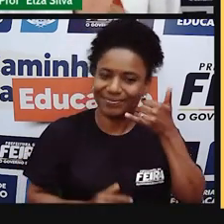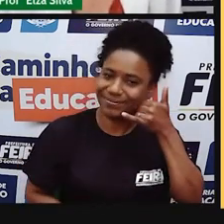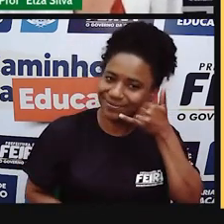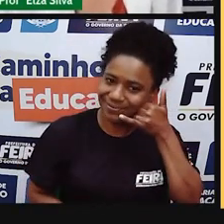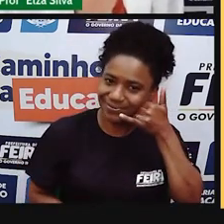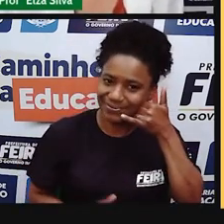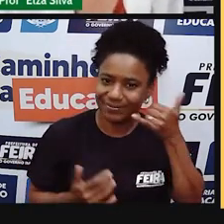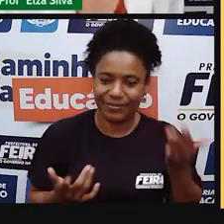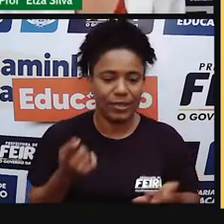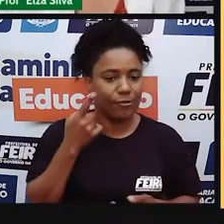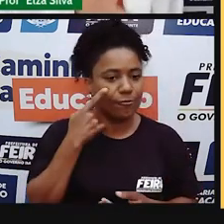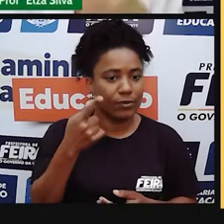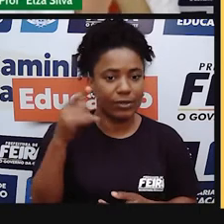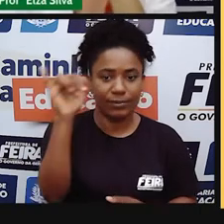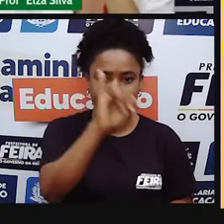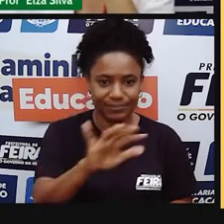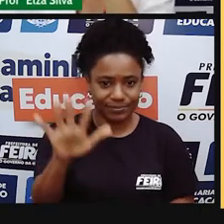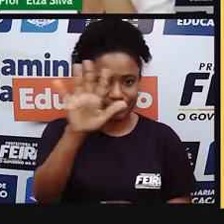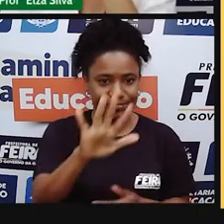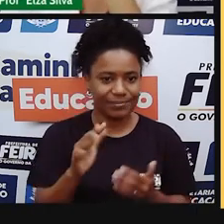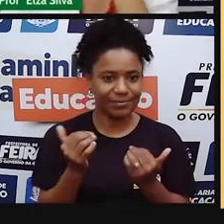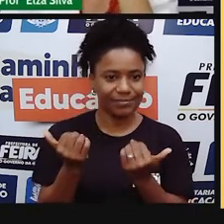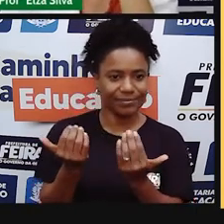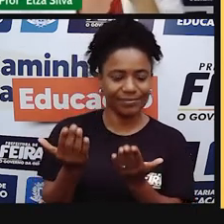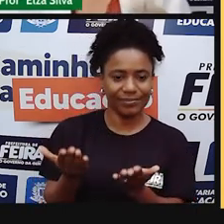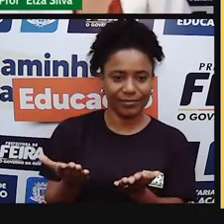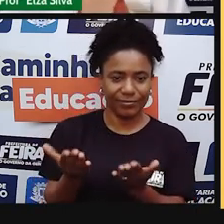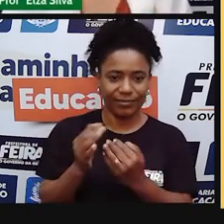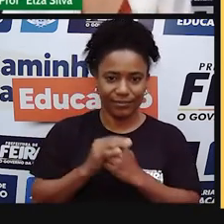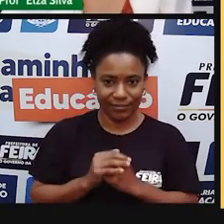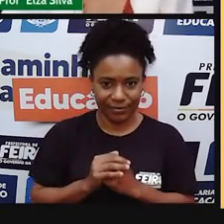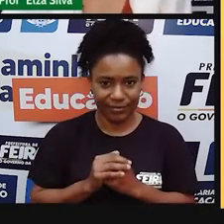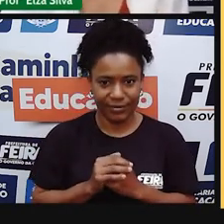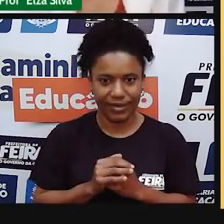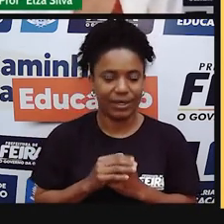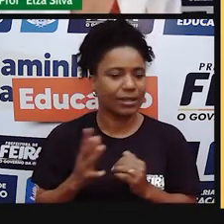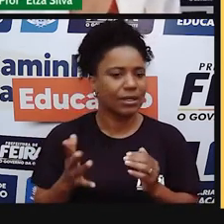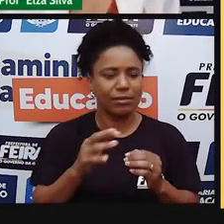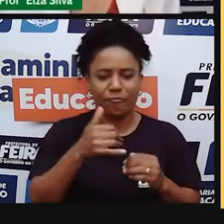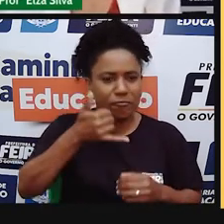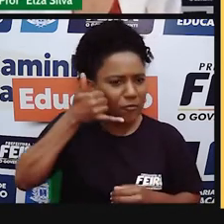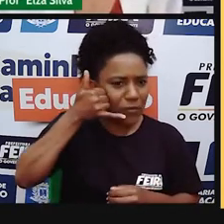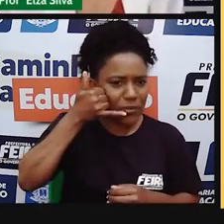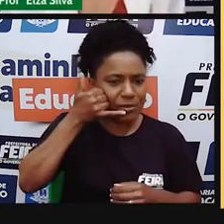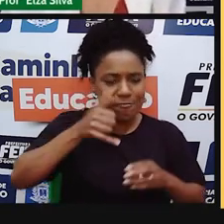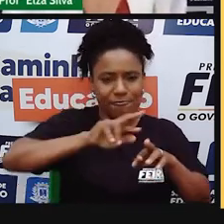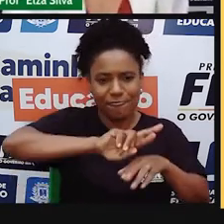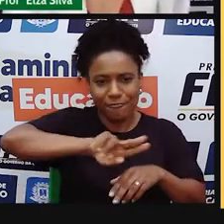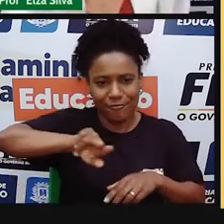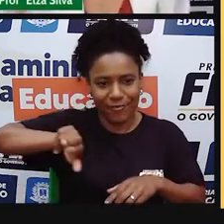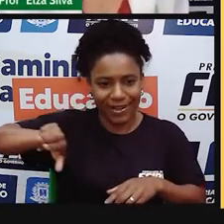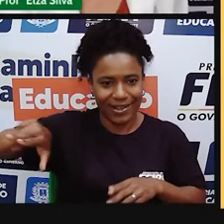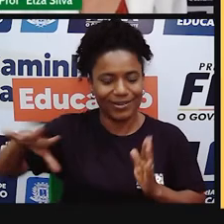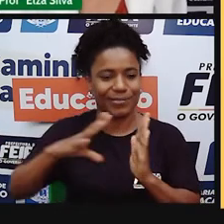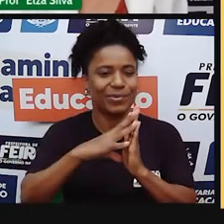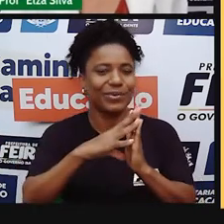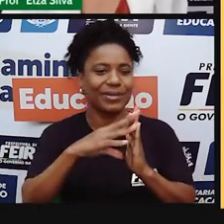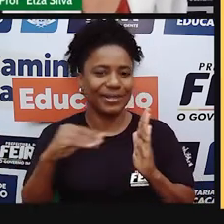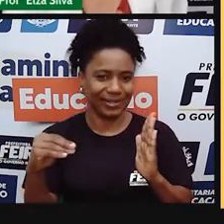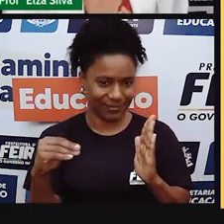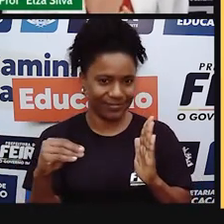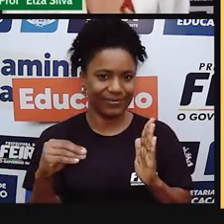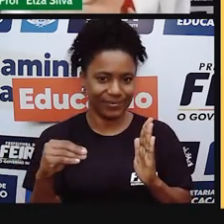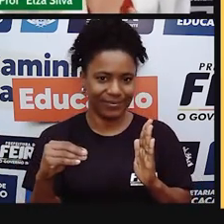Observem na imagem espelhada alguns modelos de telefone, né, porque os modelos